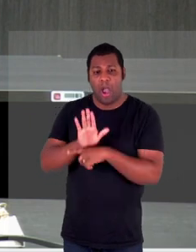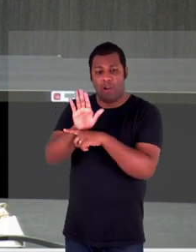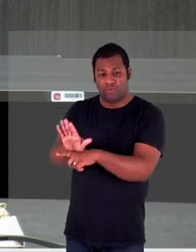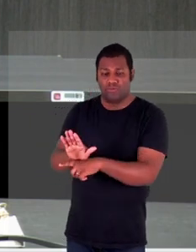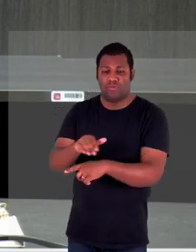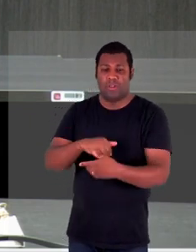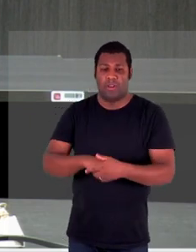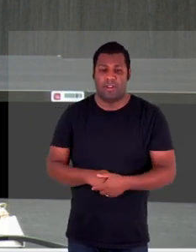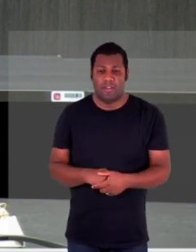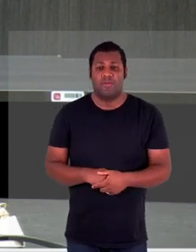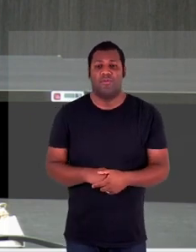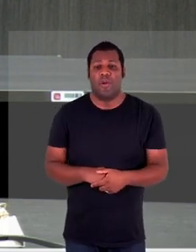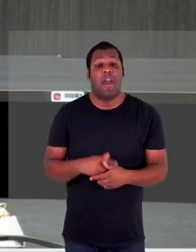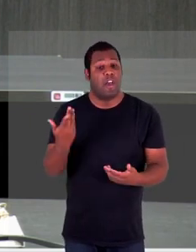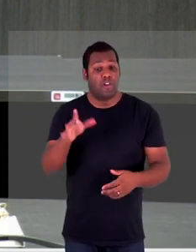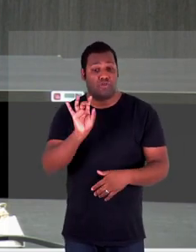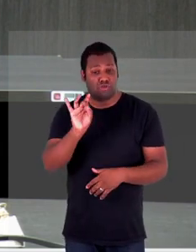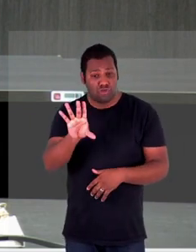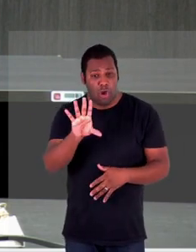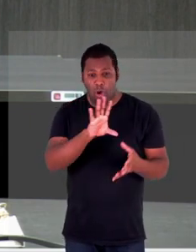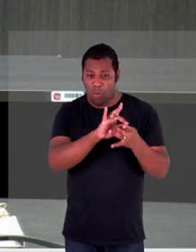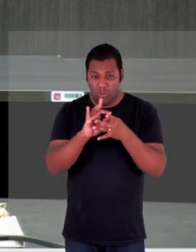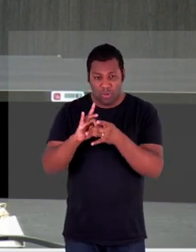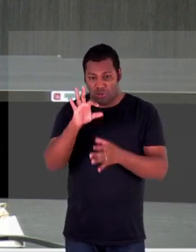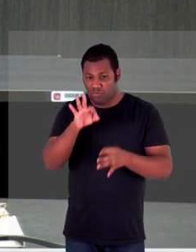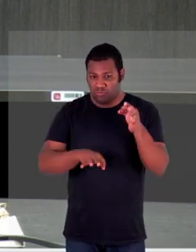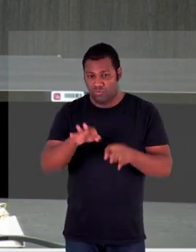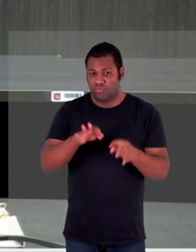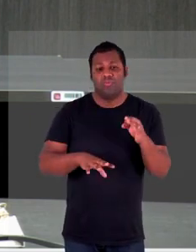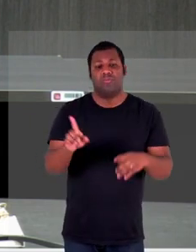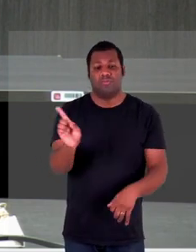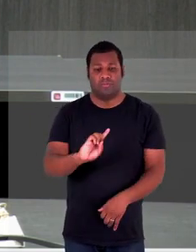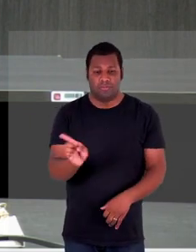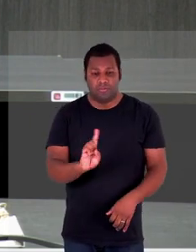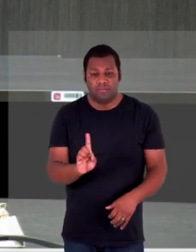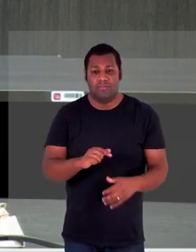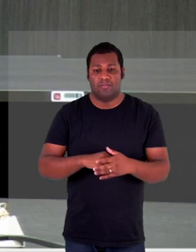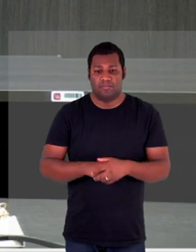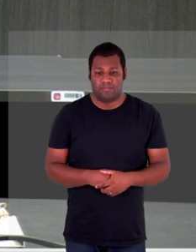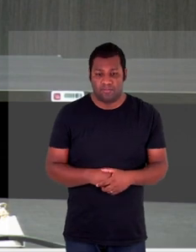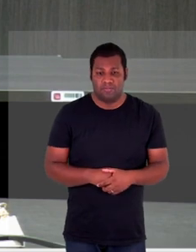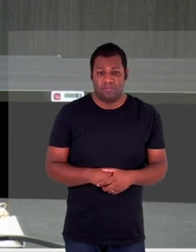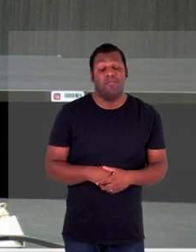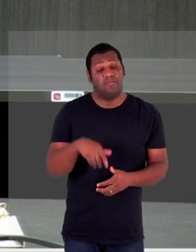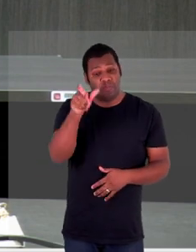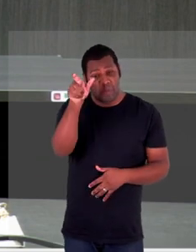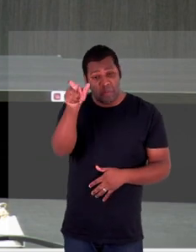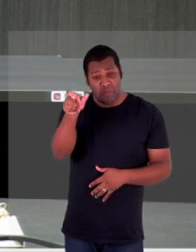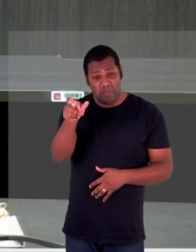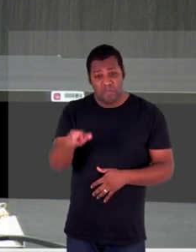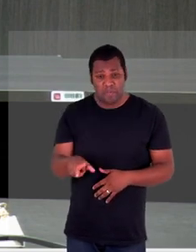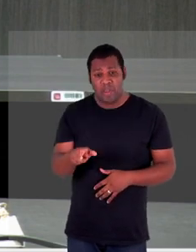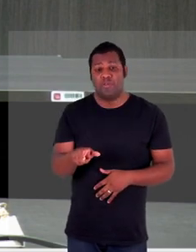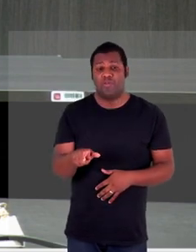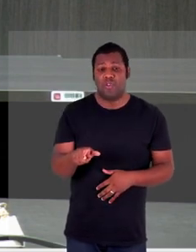aspecto jurídico mas observar o indivíduo em sua integralidade